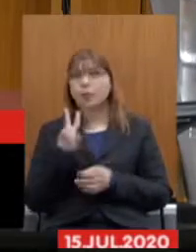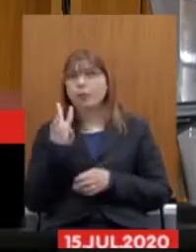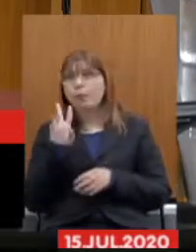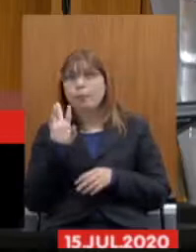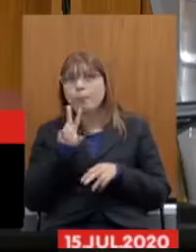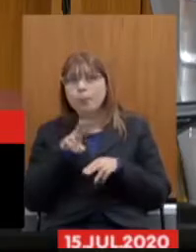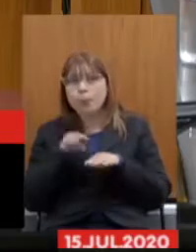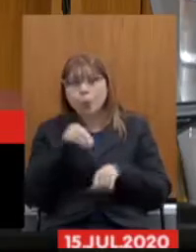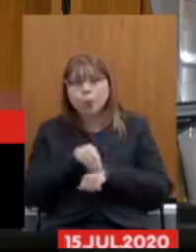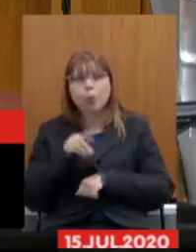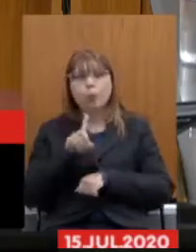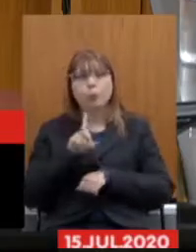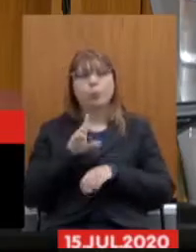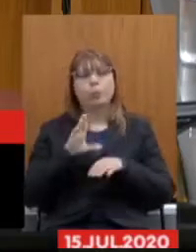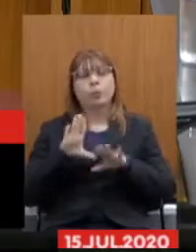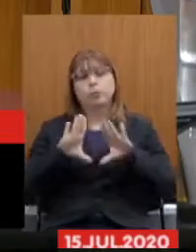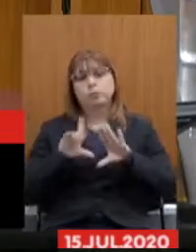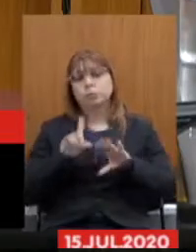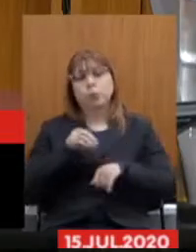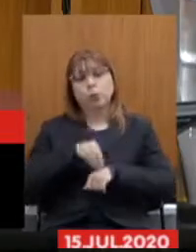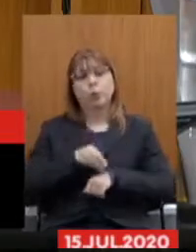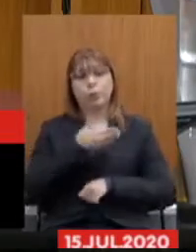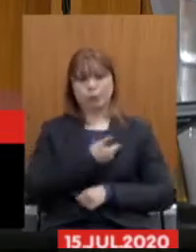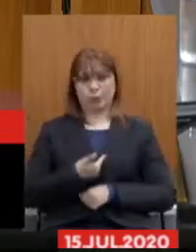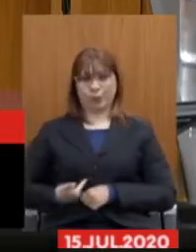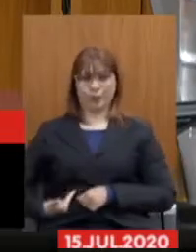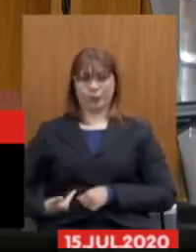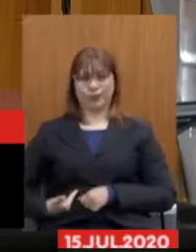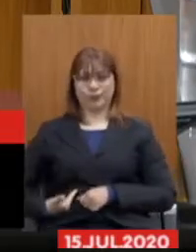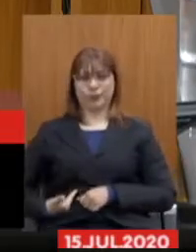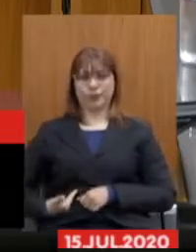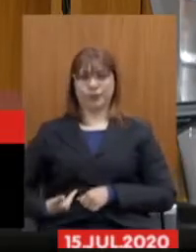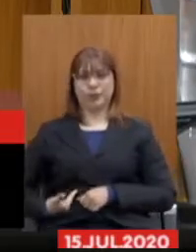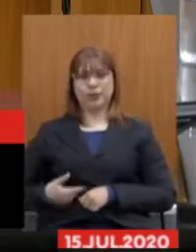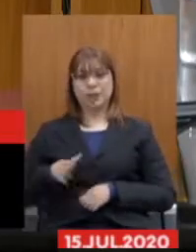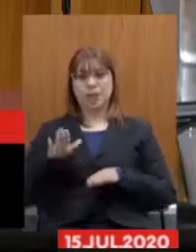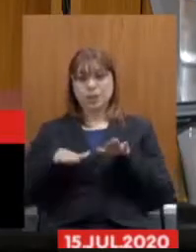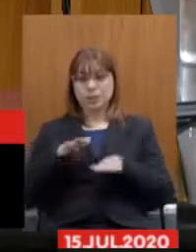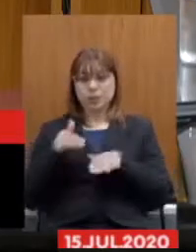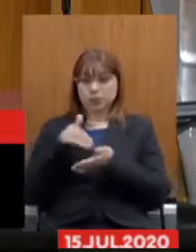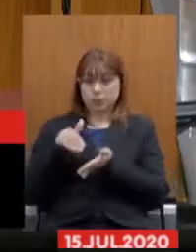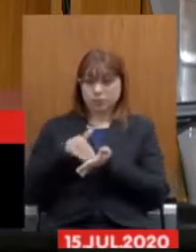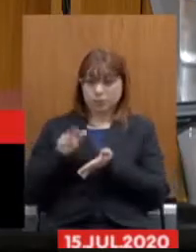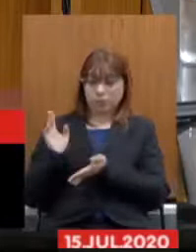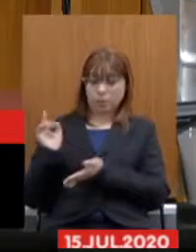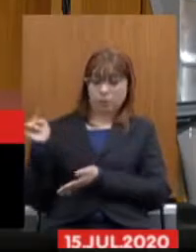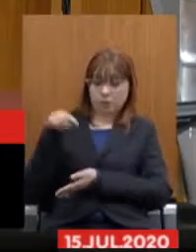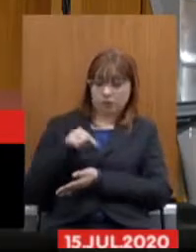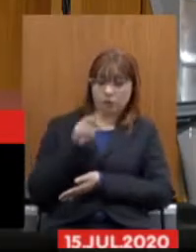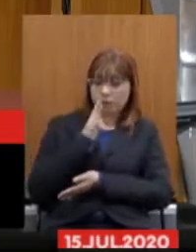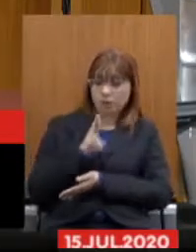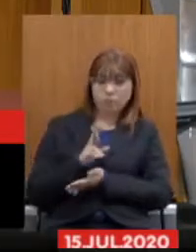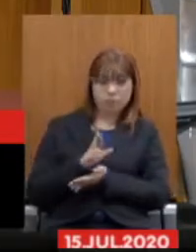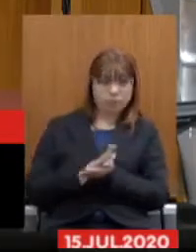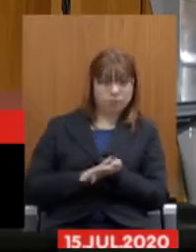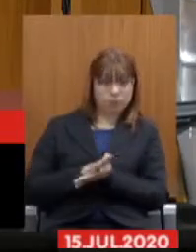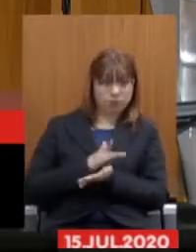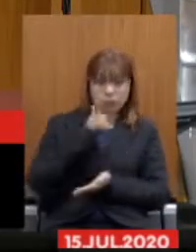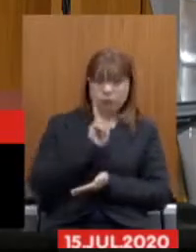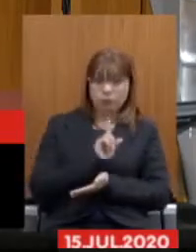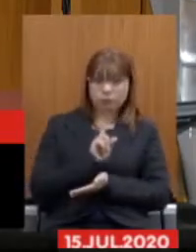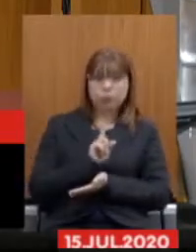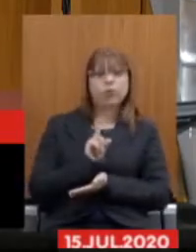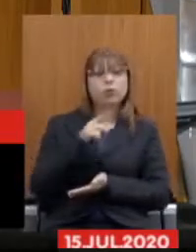assembleia mas por parte do governo se tem secretário que vem aqui e não consegue responder pergunta então os